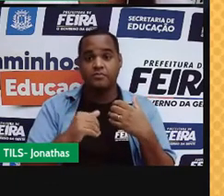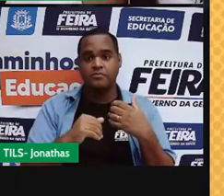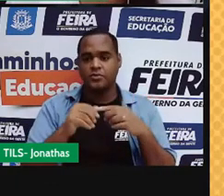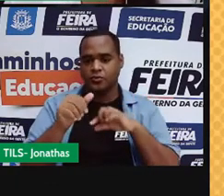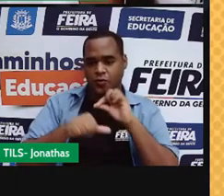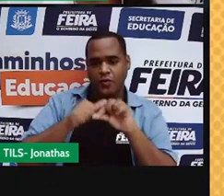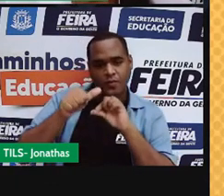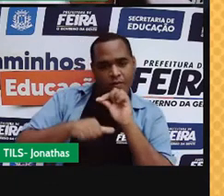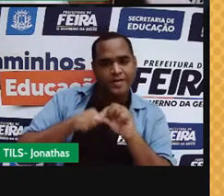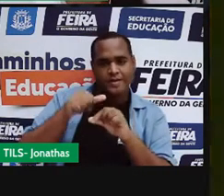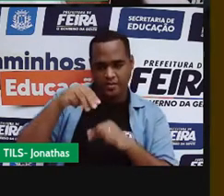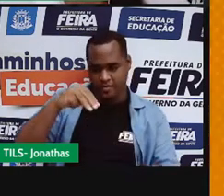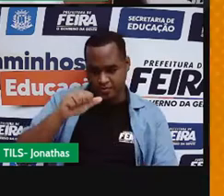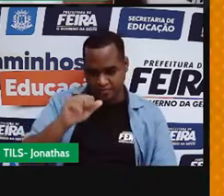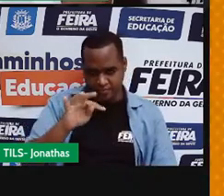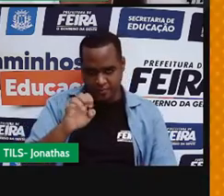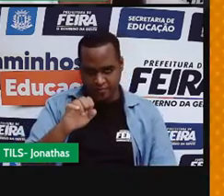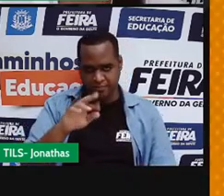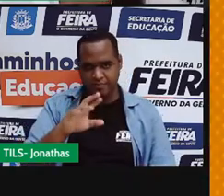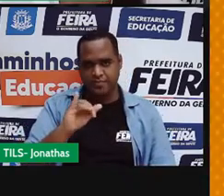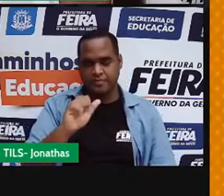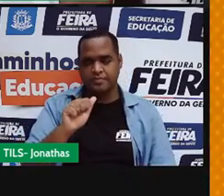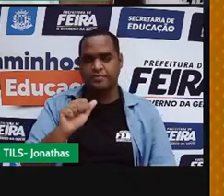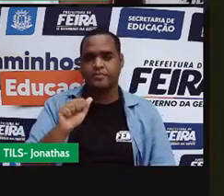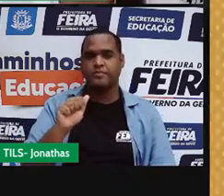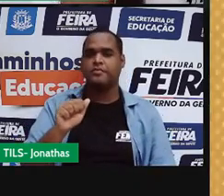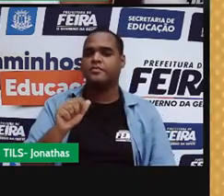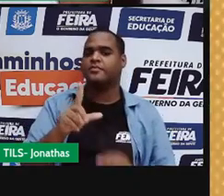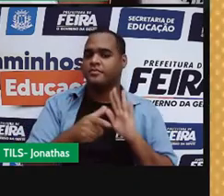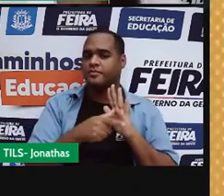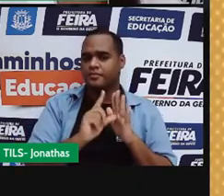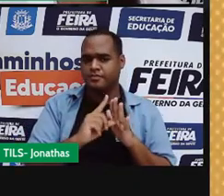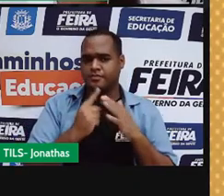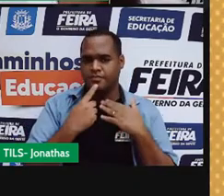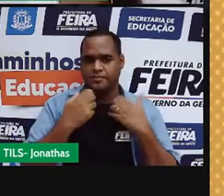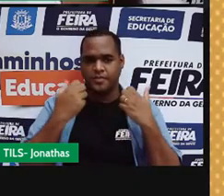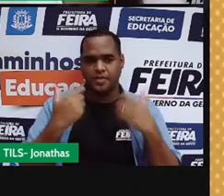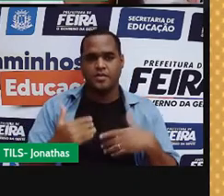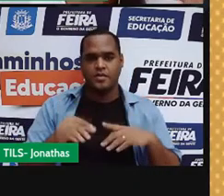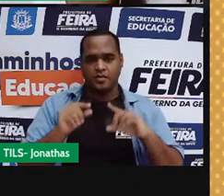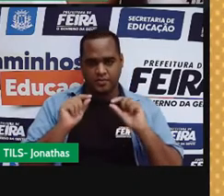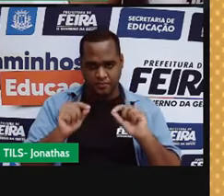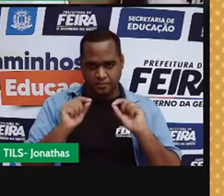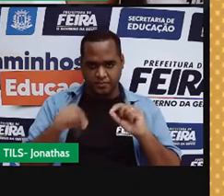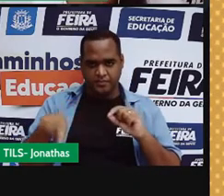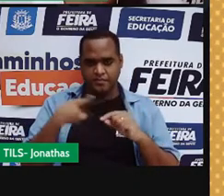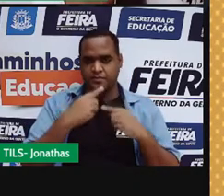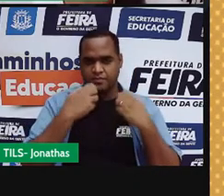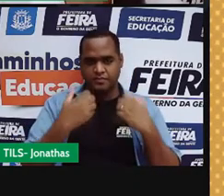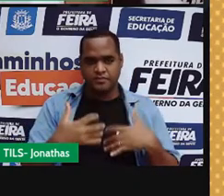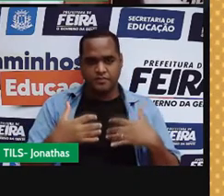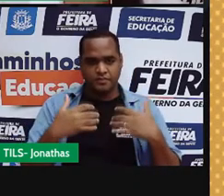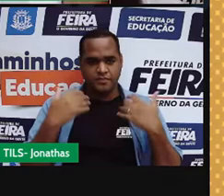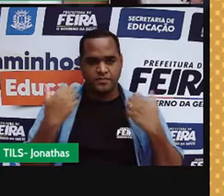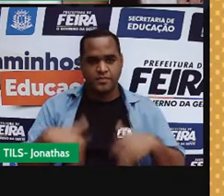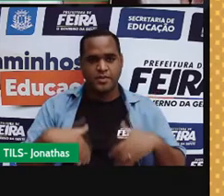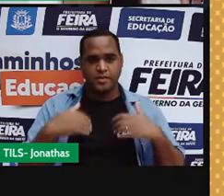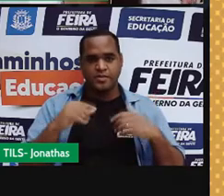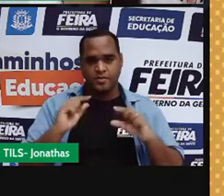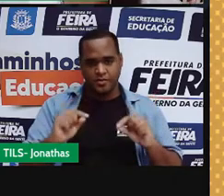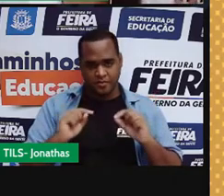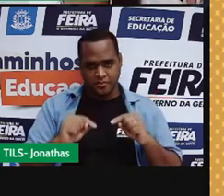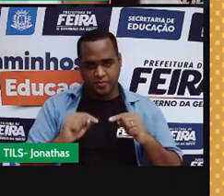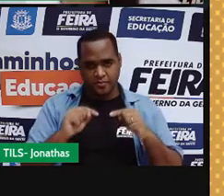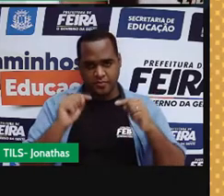físico da matéria, tá? Então na aula anterior a gente viu que existem três estados fundamentais da matéria, que é o